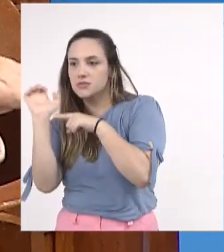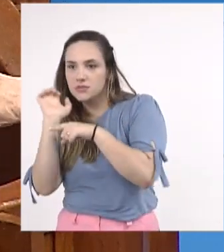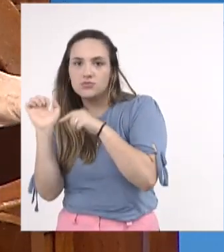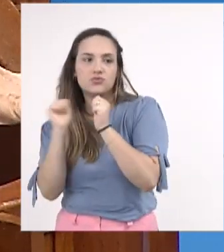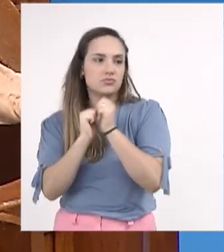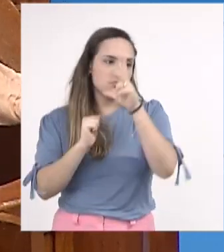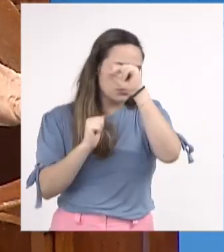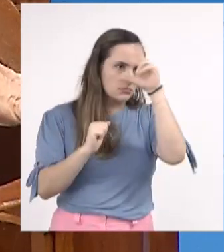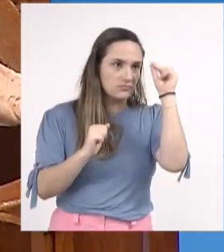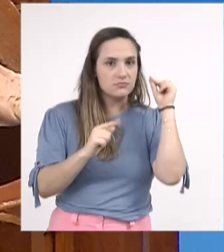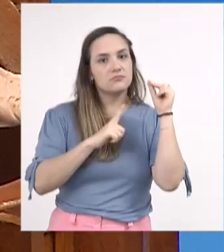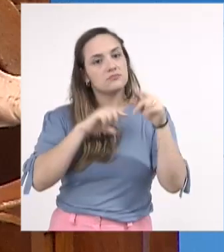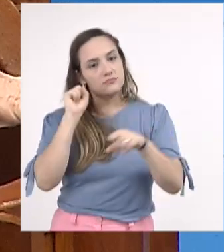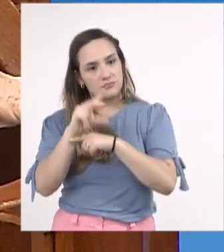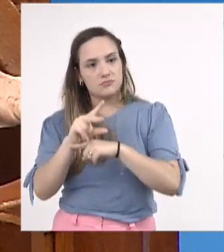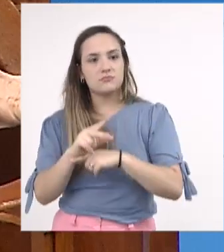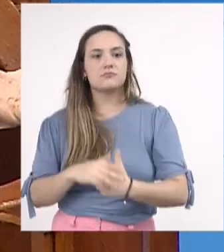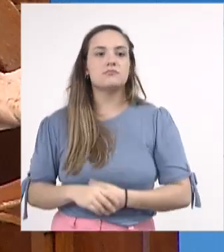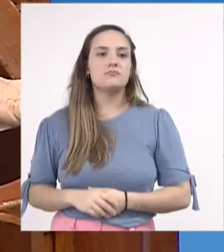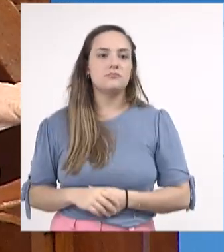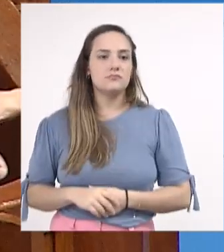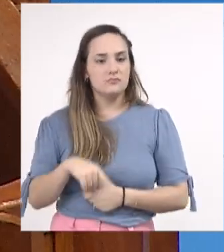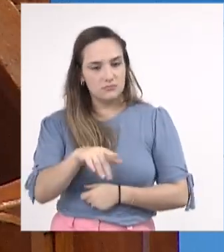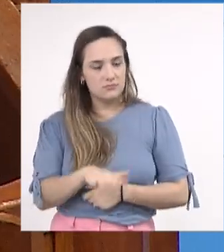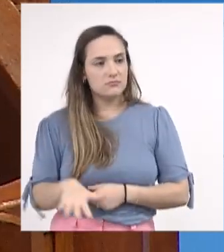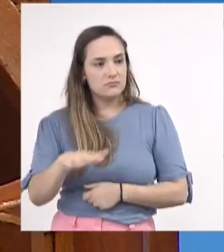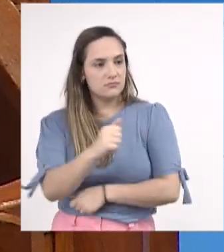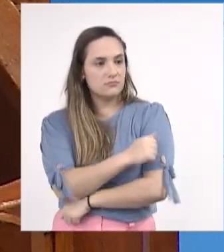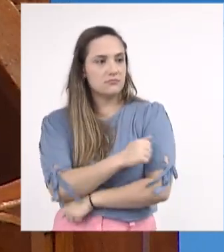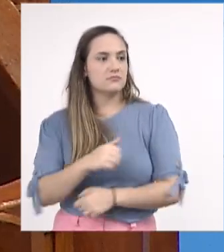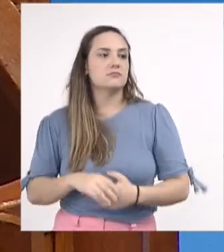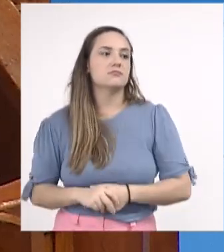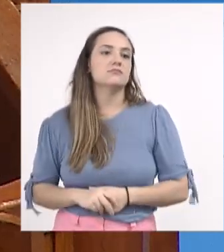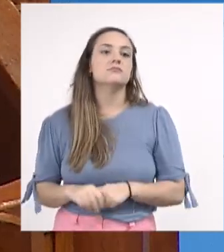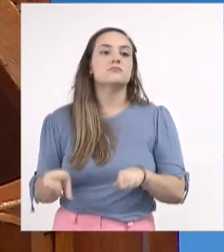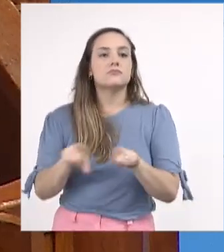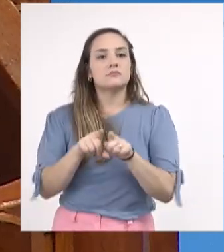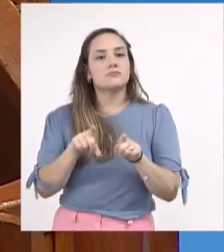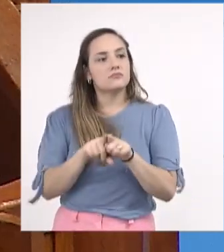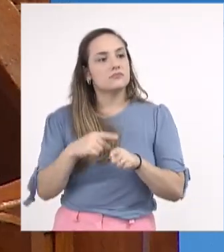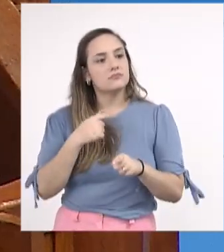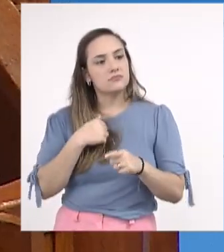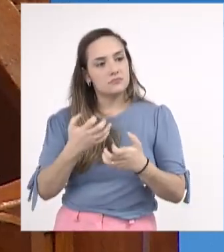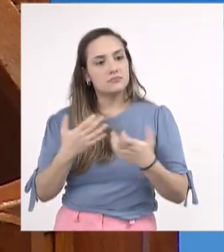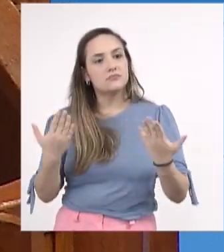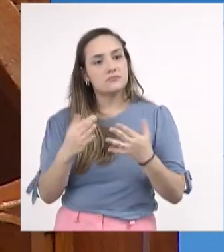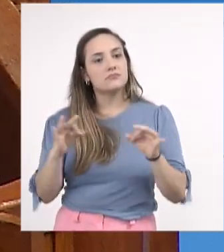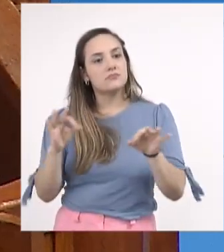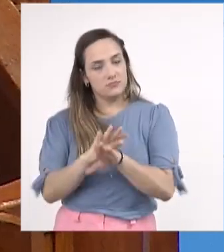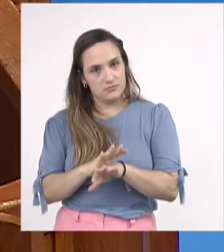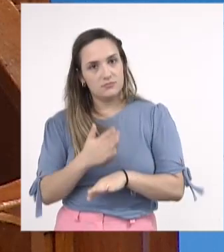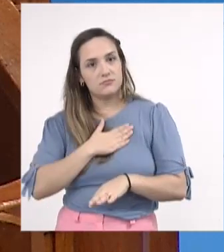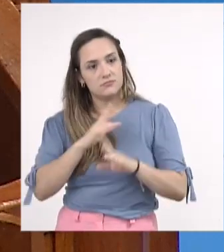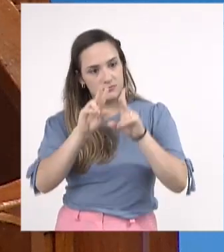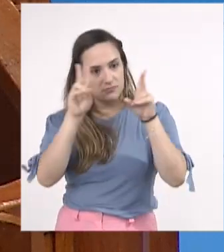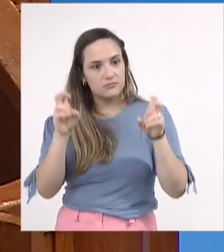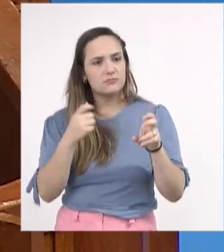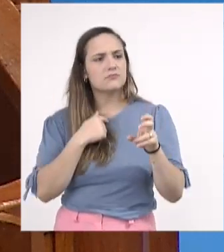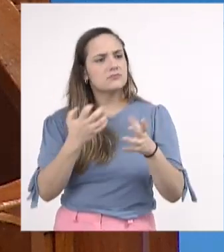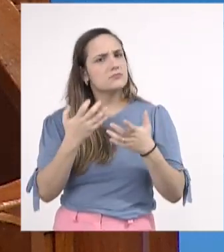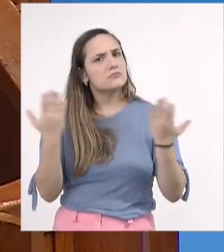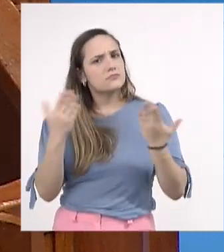disponibilizar essas vagas para esses alunos. Quero aqui ainda, para concluir, chamar a atenção, que foi